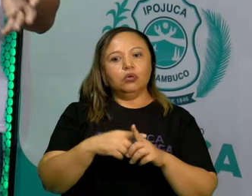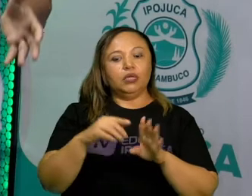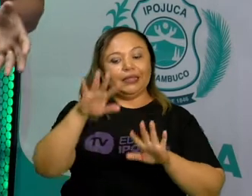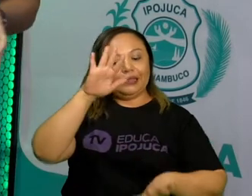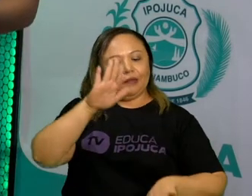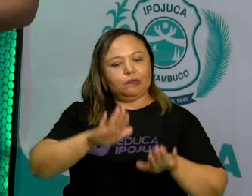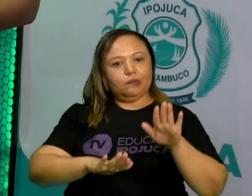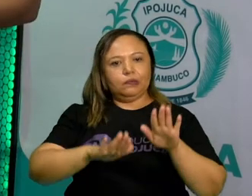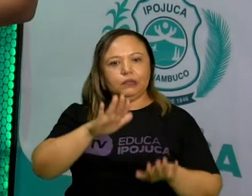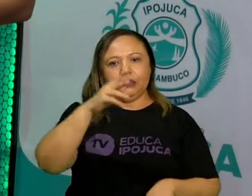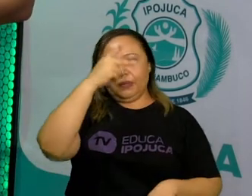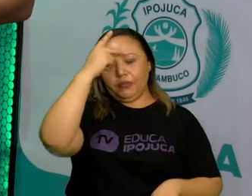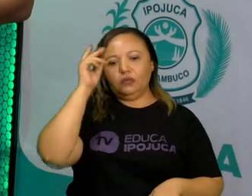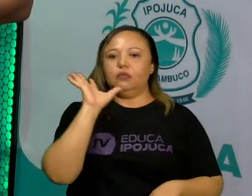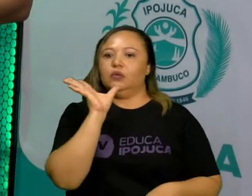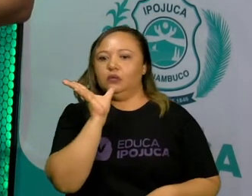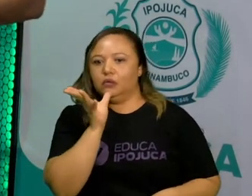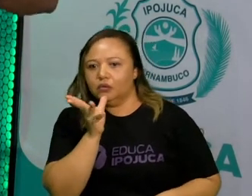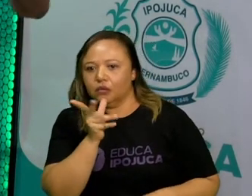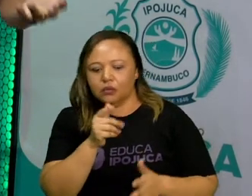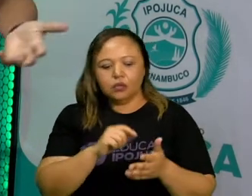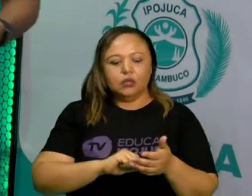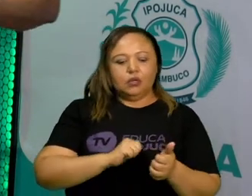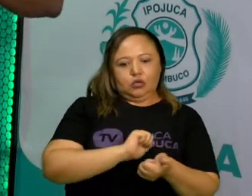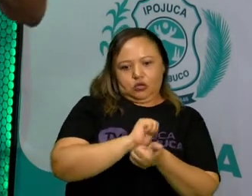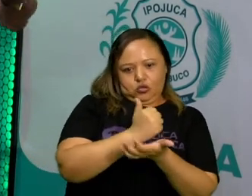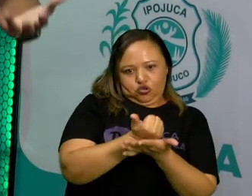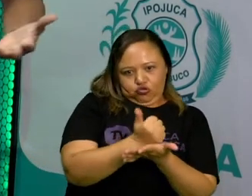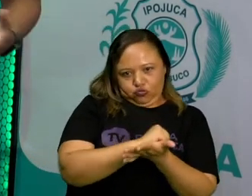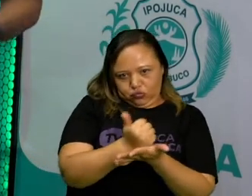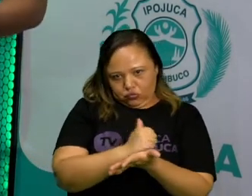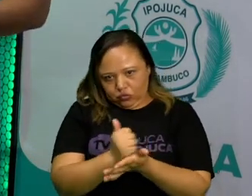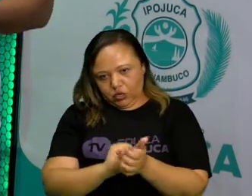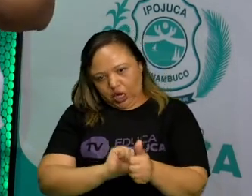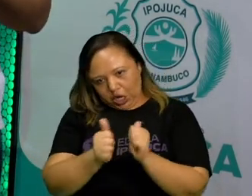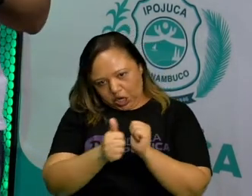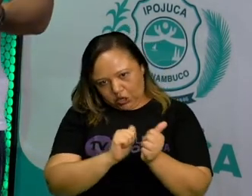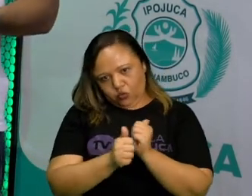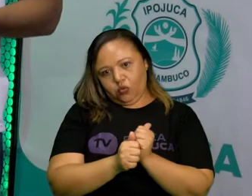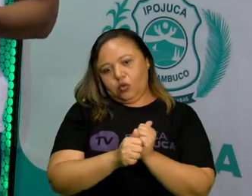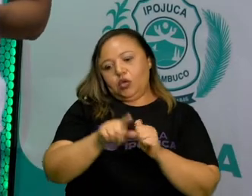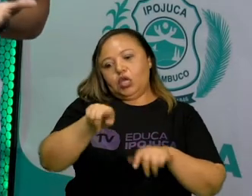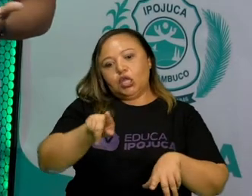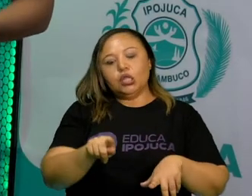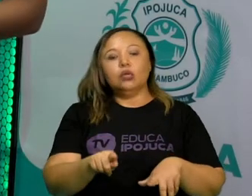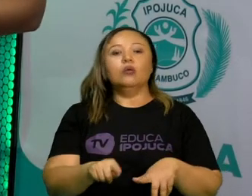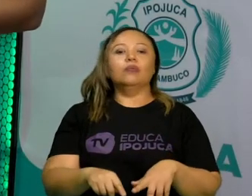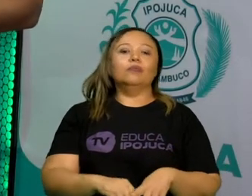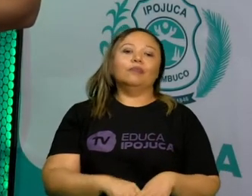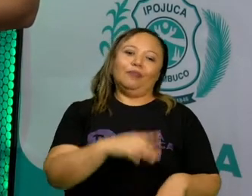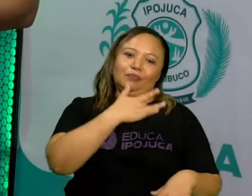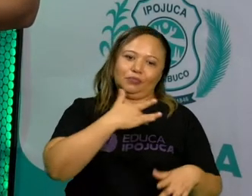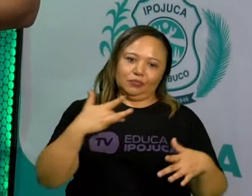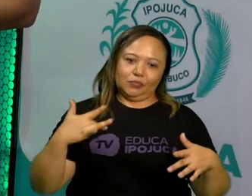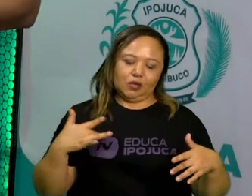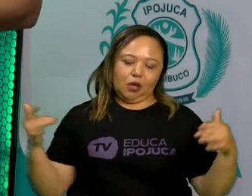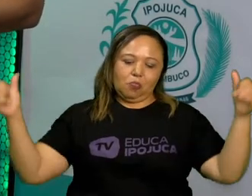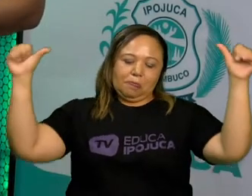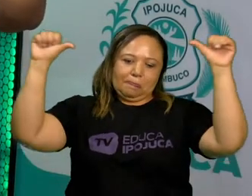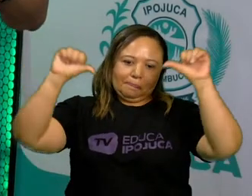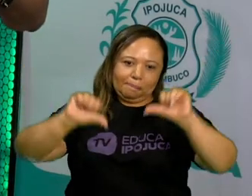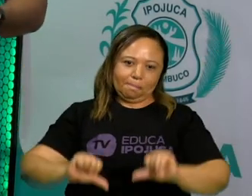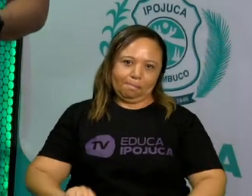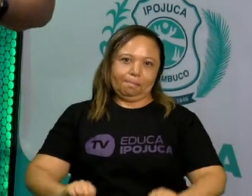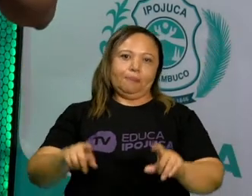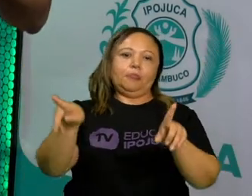não é interessante para a nossa sociedade, para a nossa saúde, né? E, principalmente, na faixa etária de vocês,